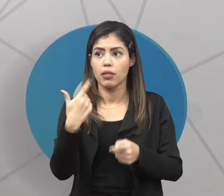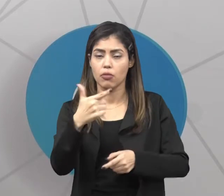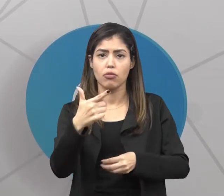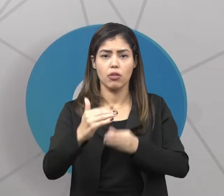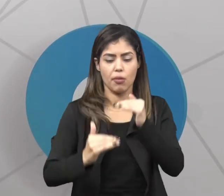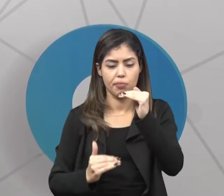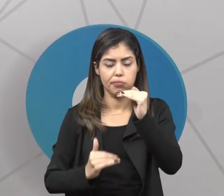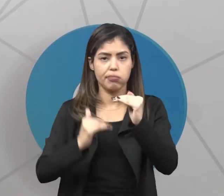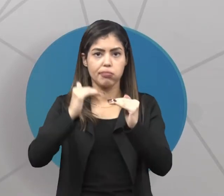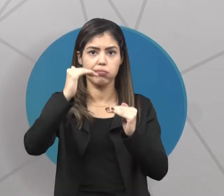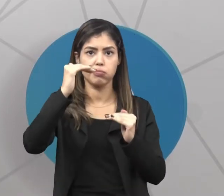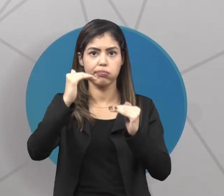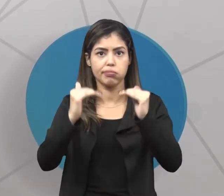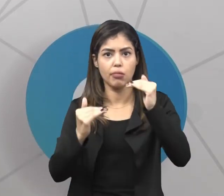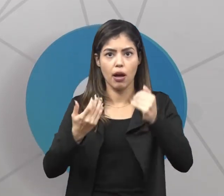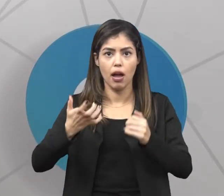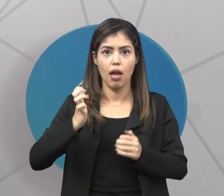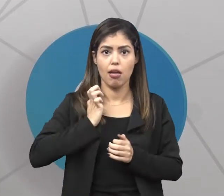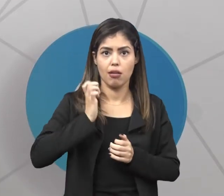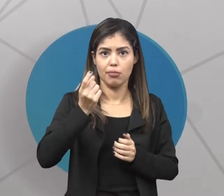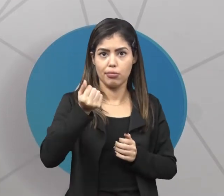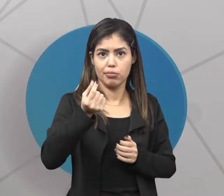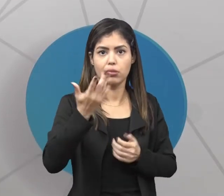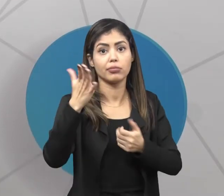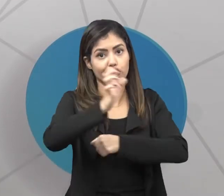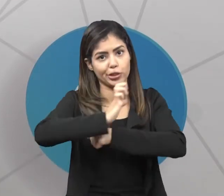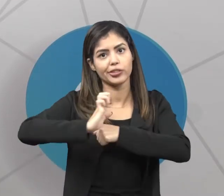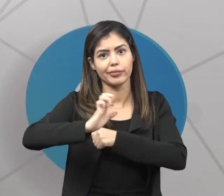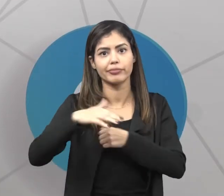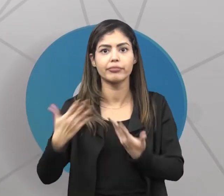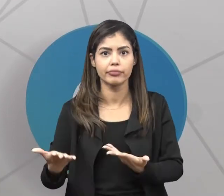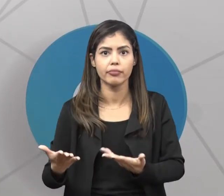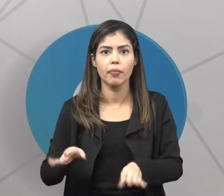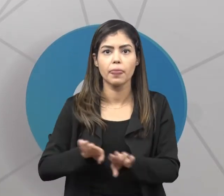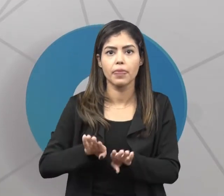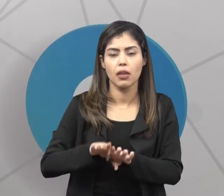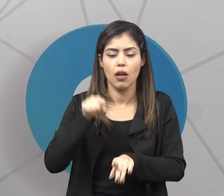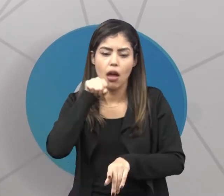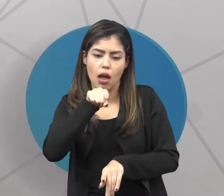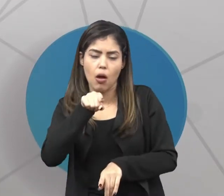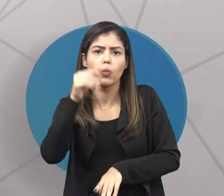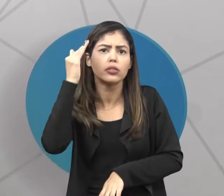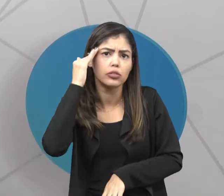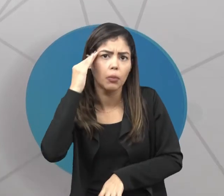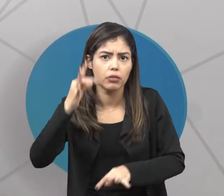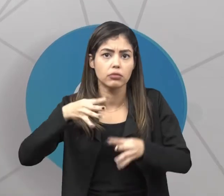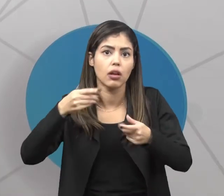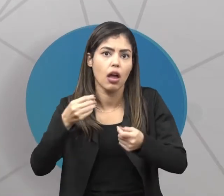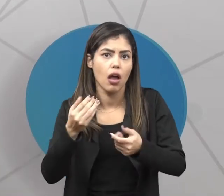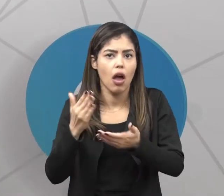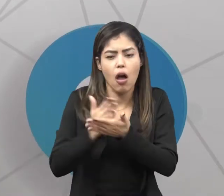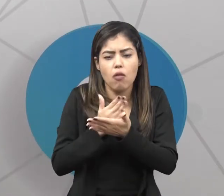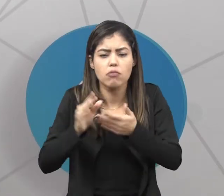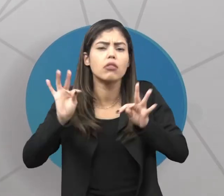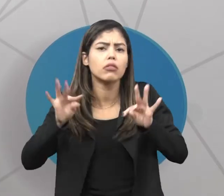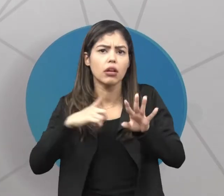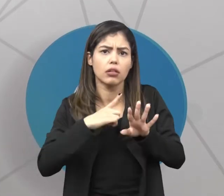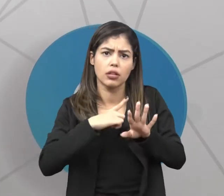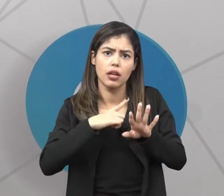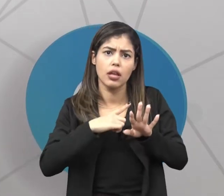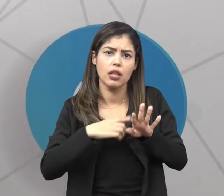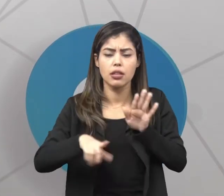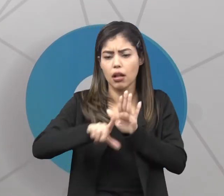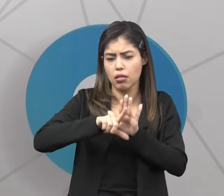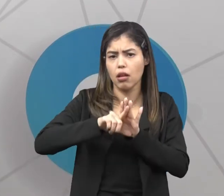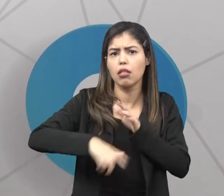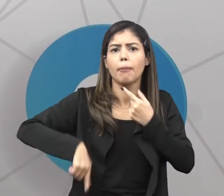sobrecarga econômica para o Estado. Então, esse o entendimento dele com relação à questão da